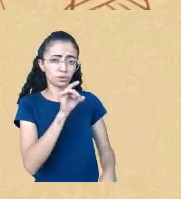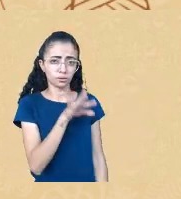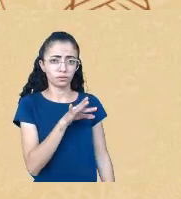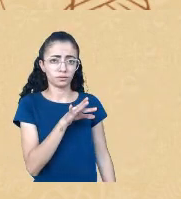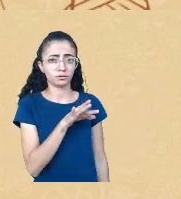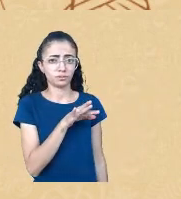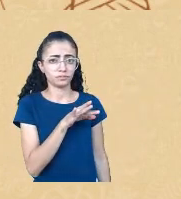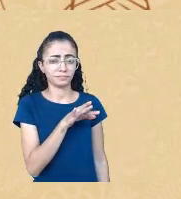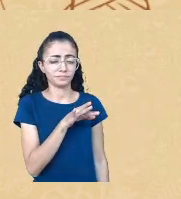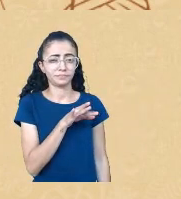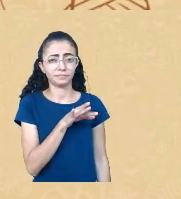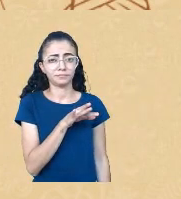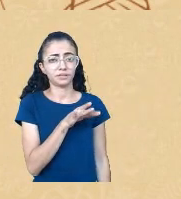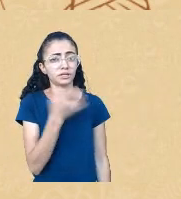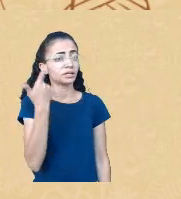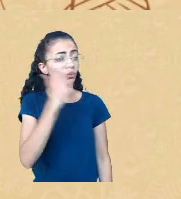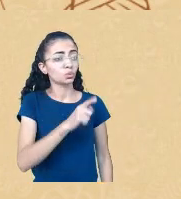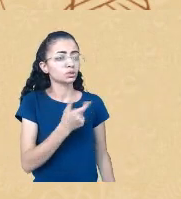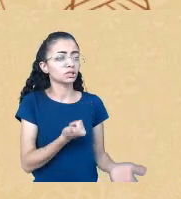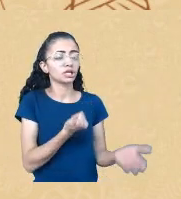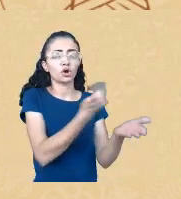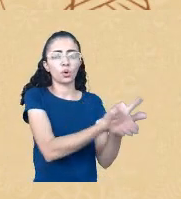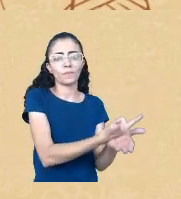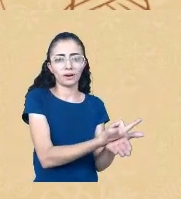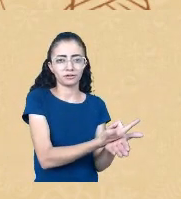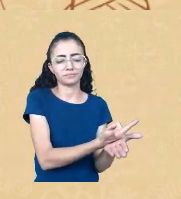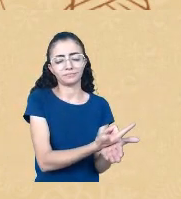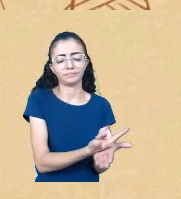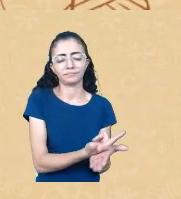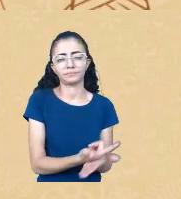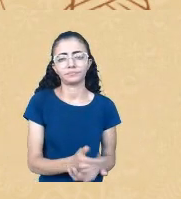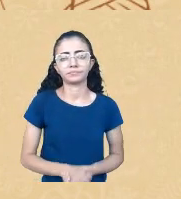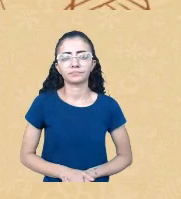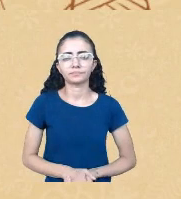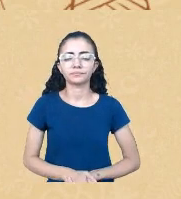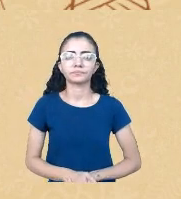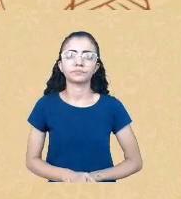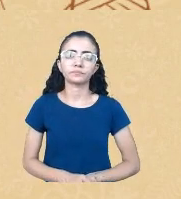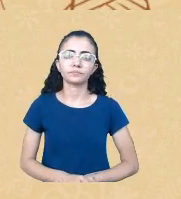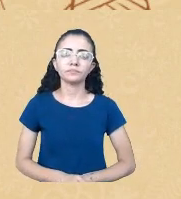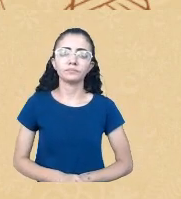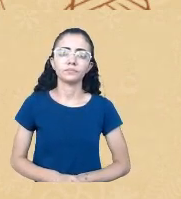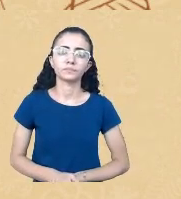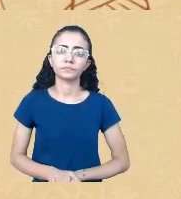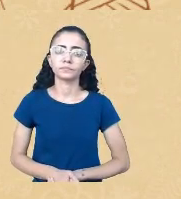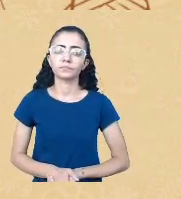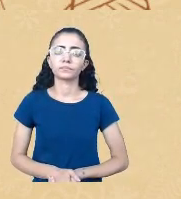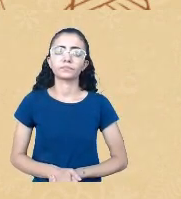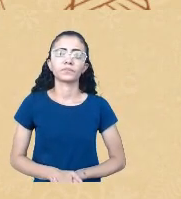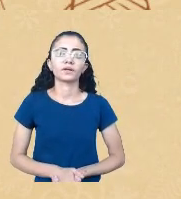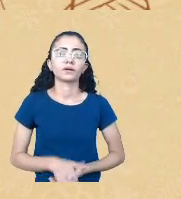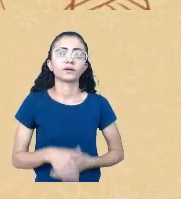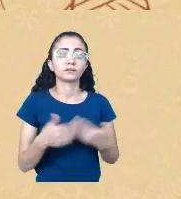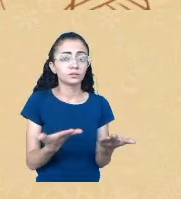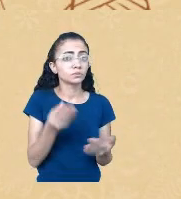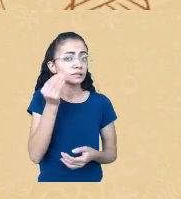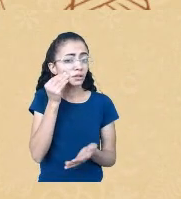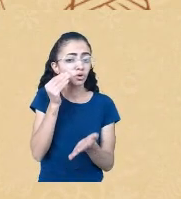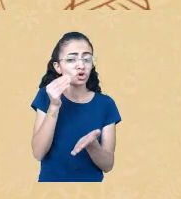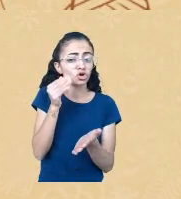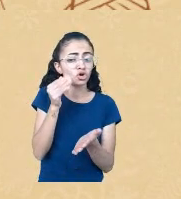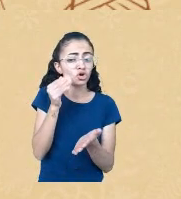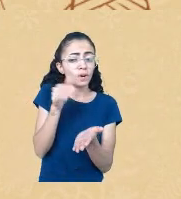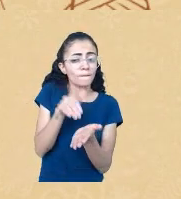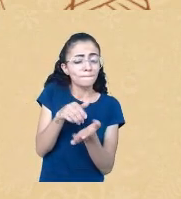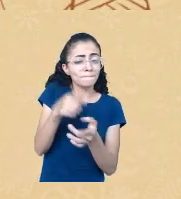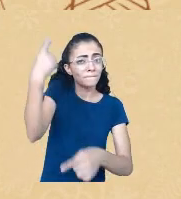faça imediatamente proprietário comprando essas terras por meio preço. Ficando inibido de comprar as terras o trabalhador de